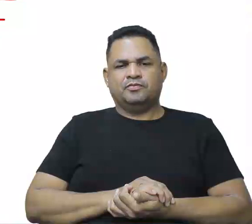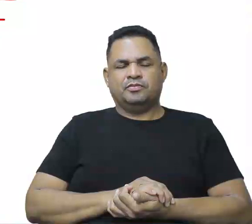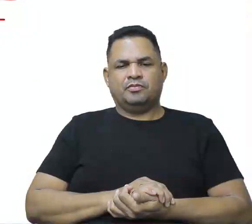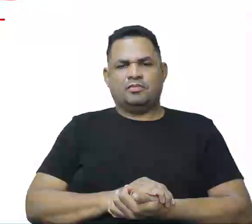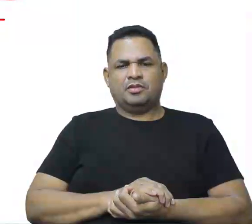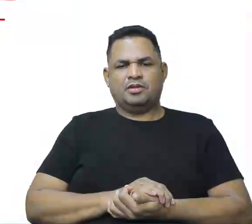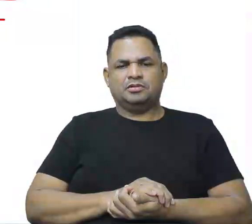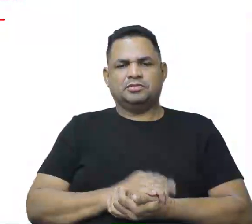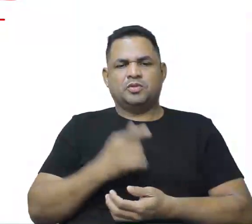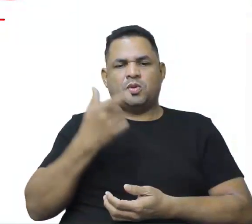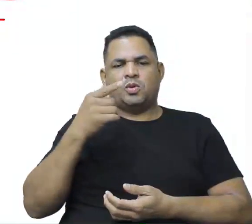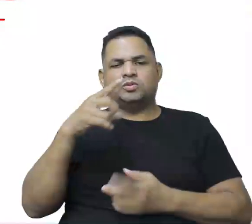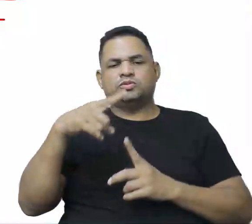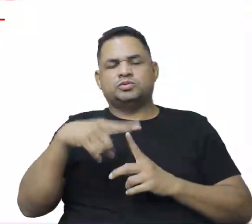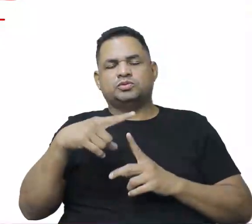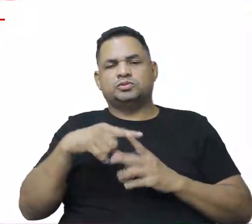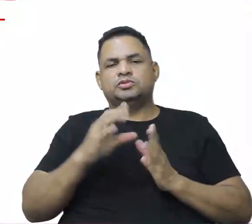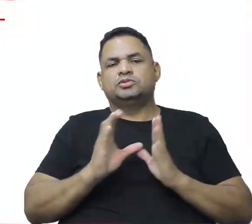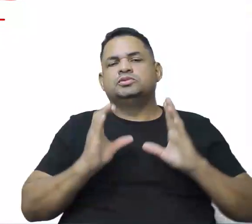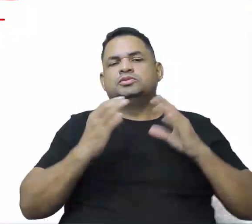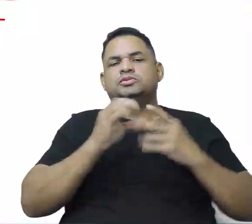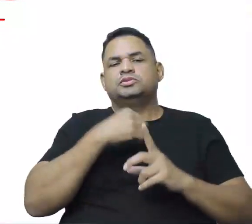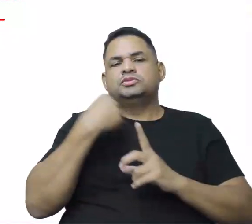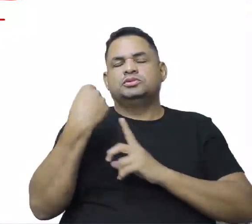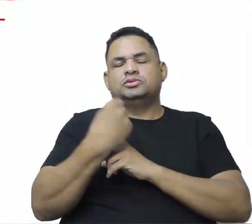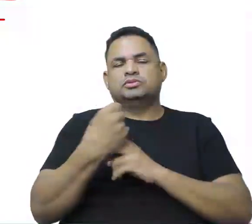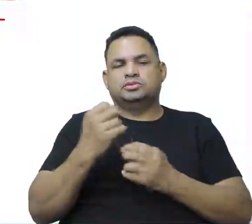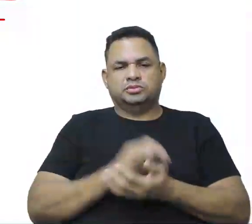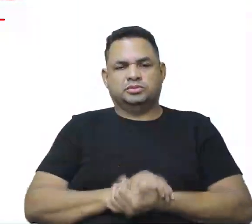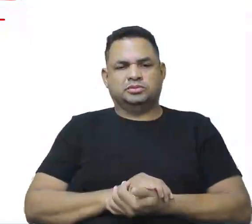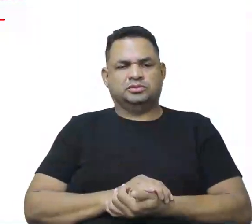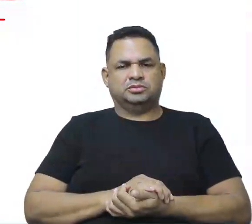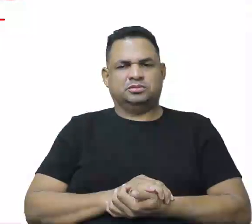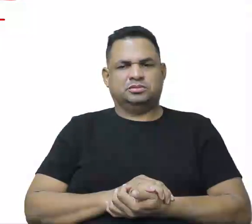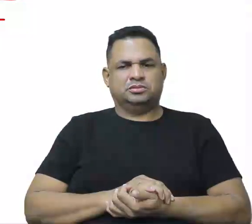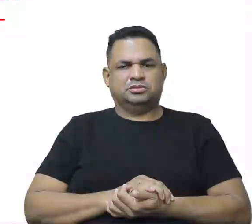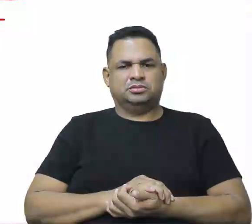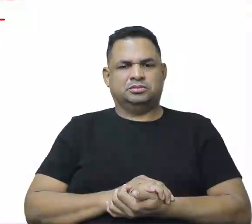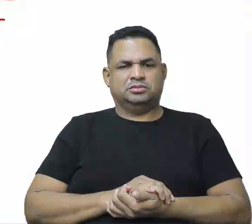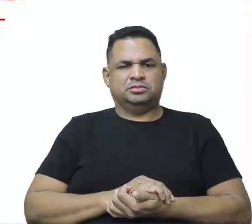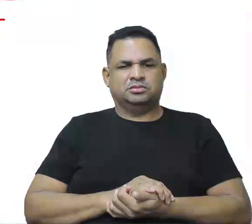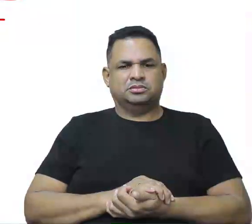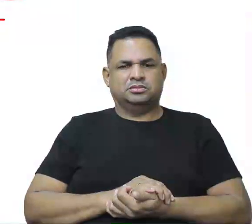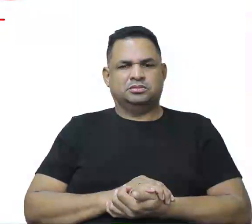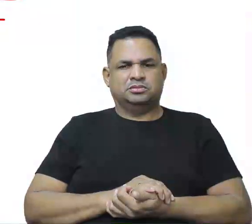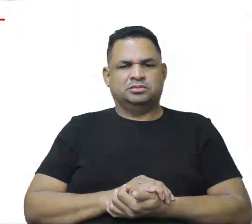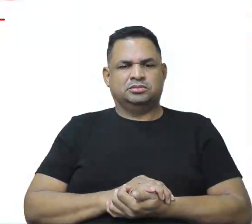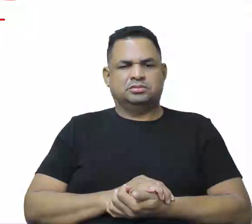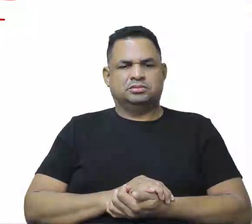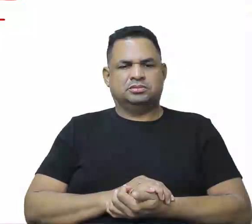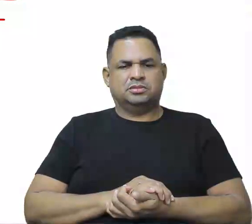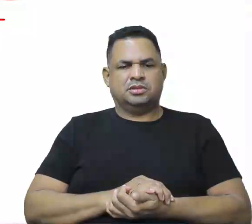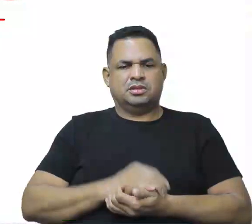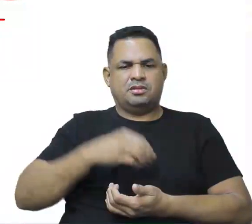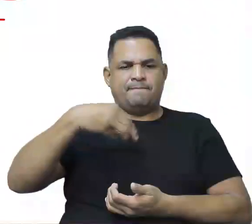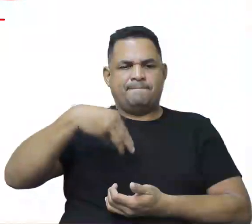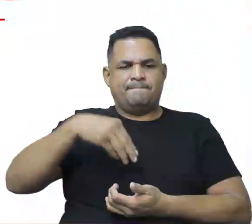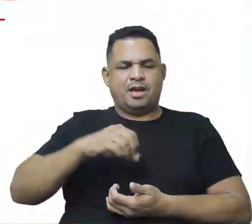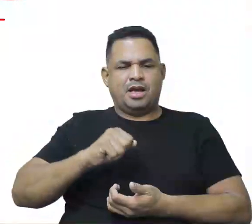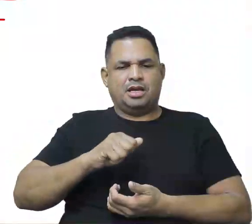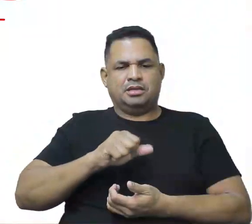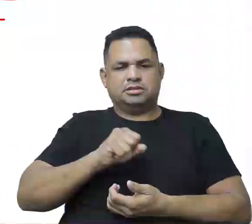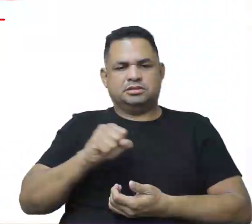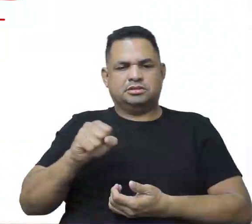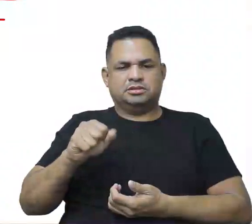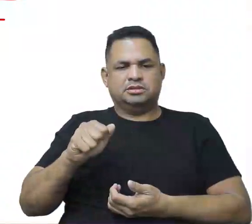em outros tipos de classe social, não tem nada a ver com lucratividade, tem esse viés, tá? Cultura de massa? Opa,